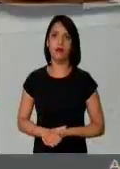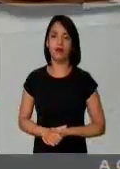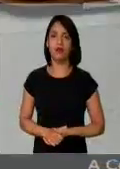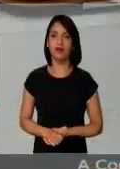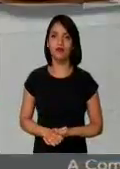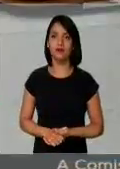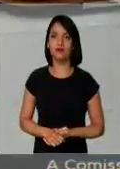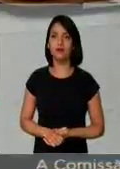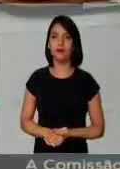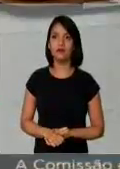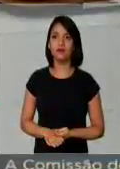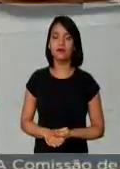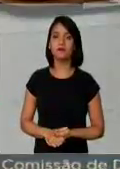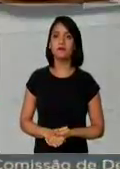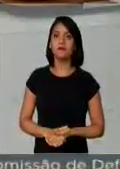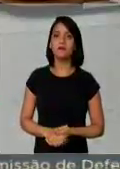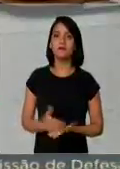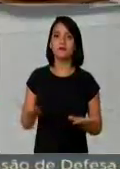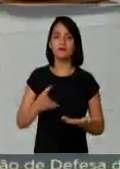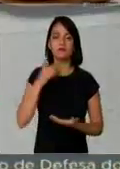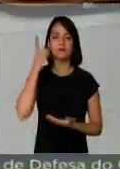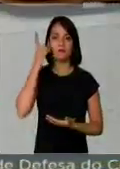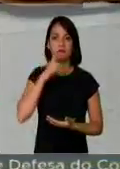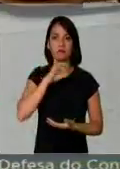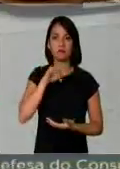Concedo a palavra ao nobre deputado José Stedley.